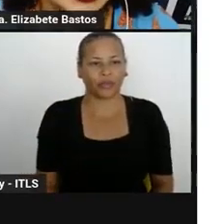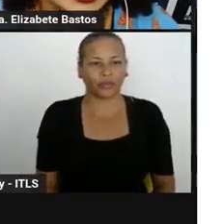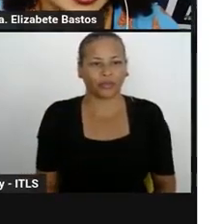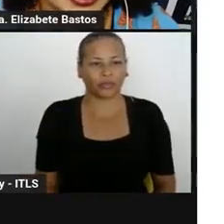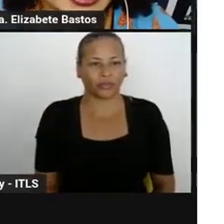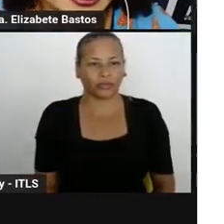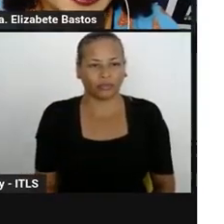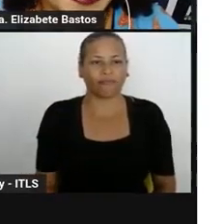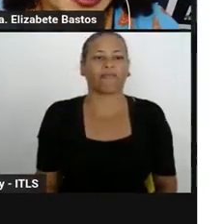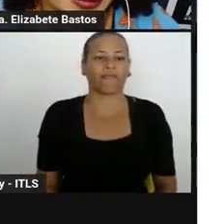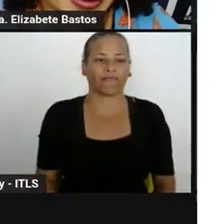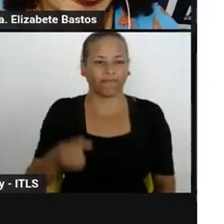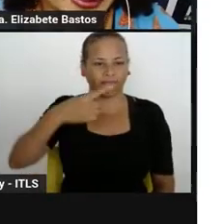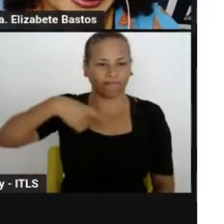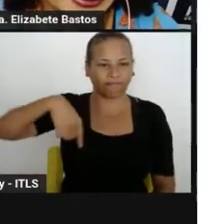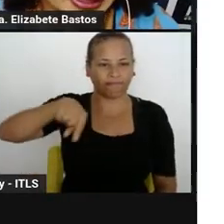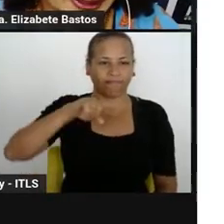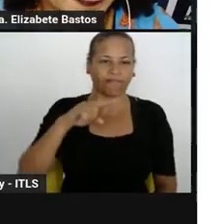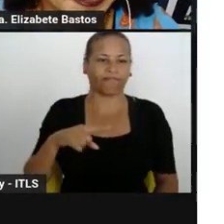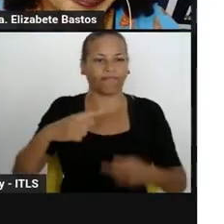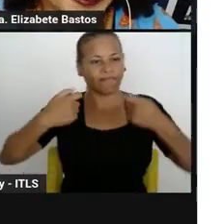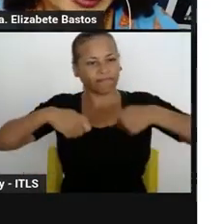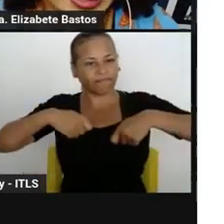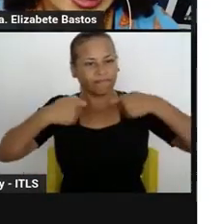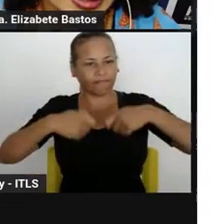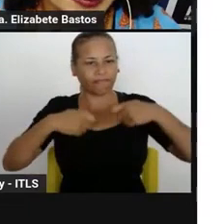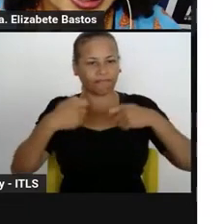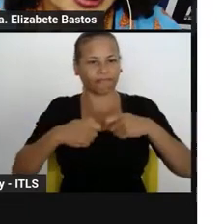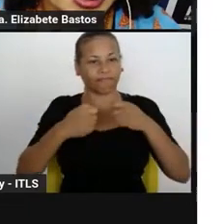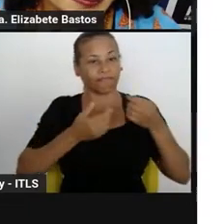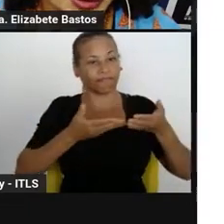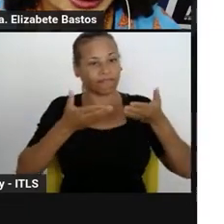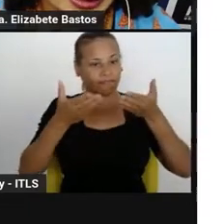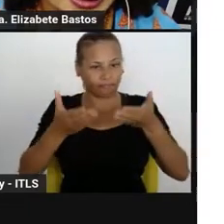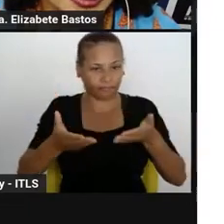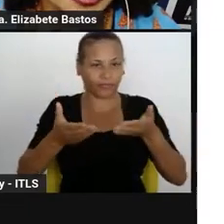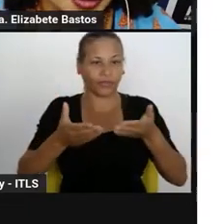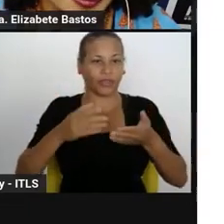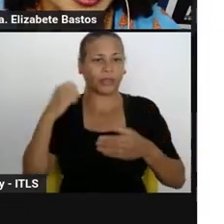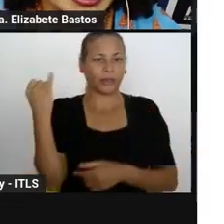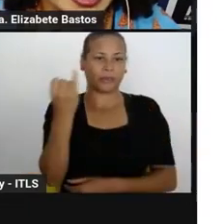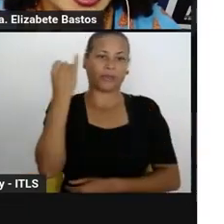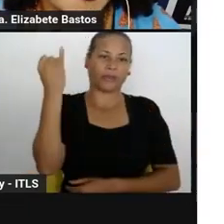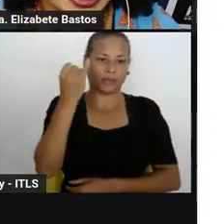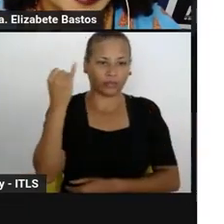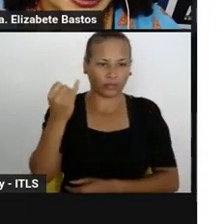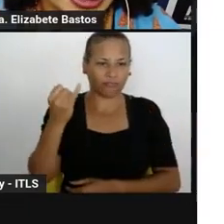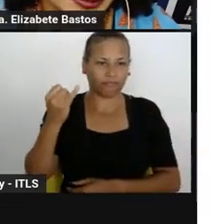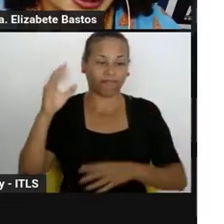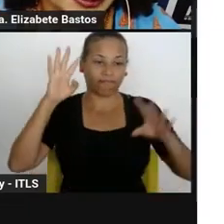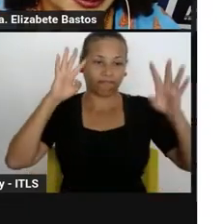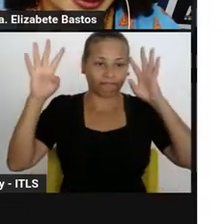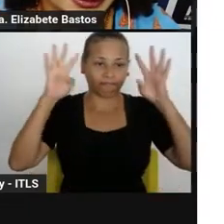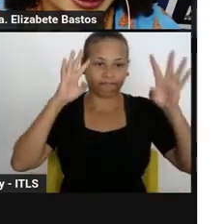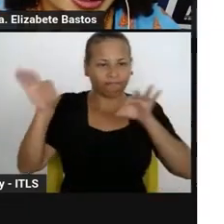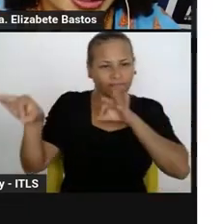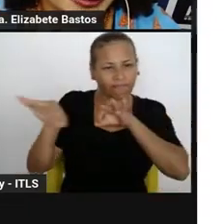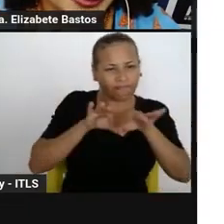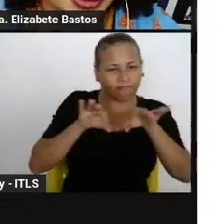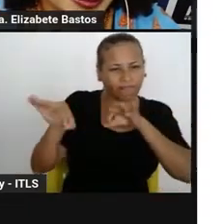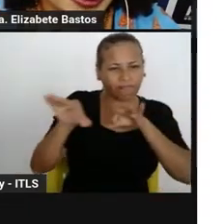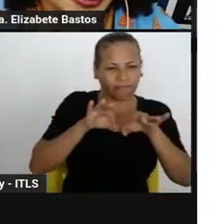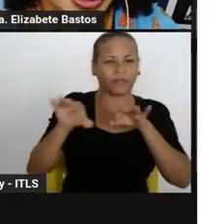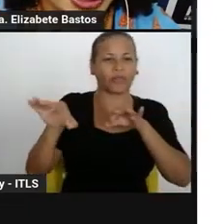nós vamos apresentar elementos importantes e informos para o planejamento do ano